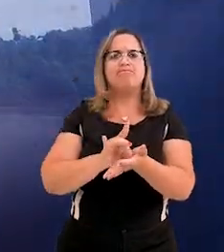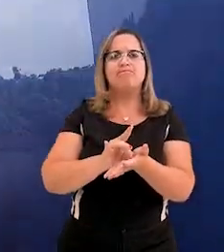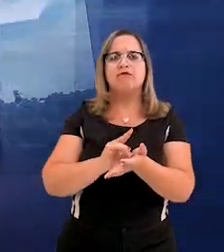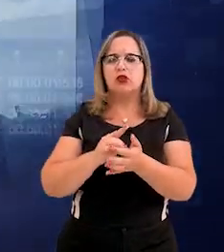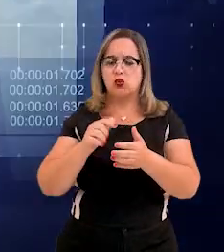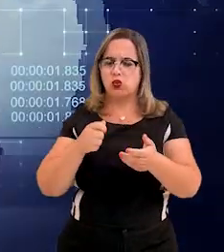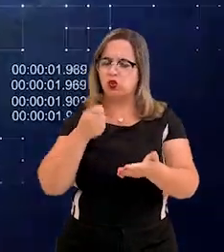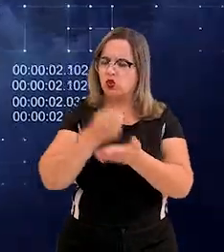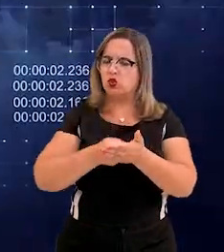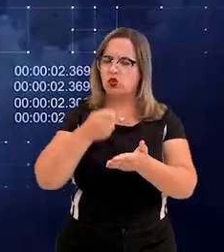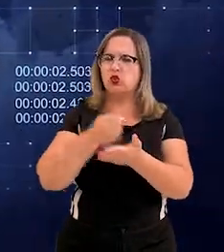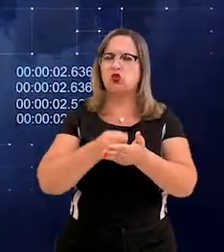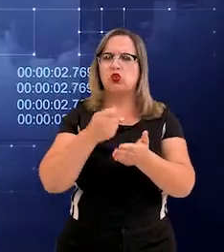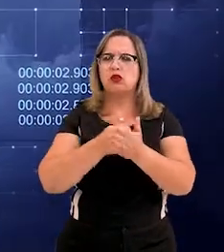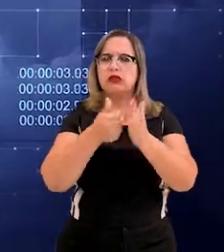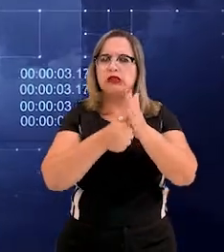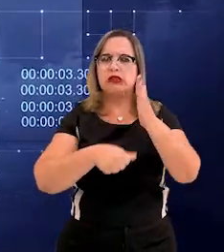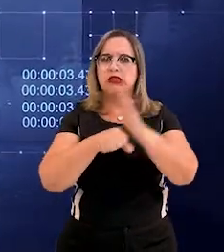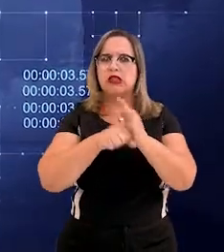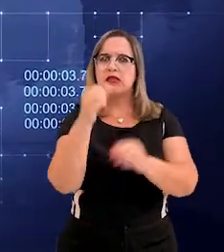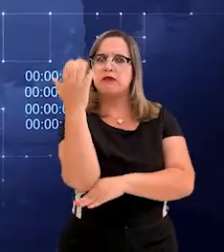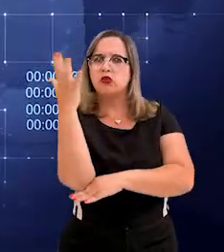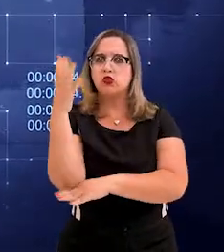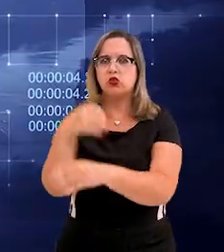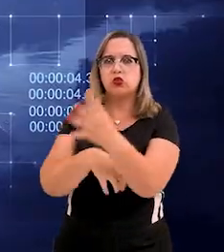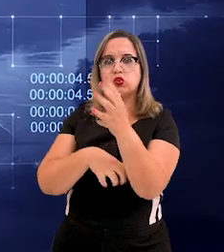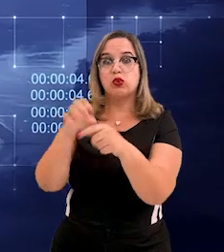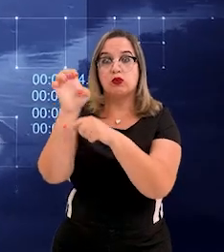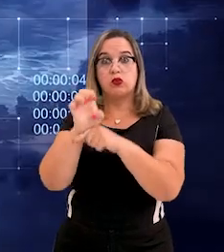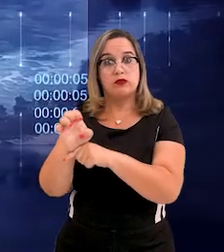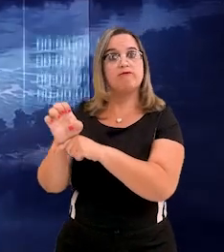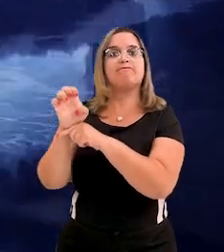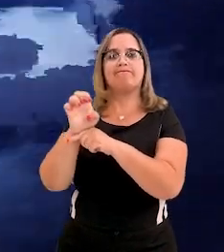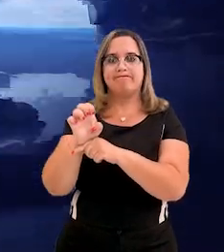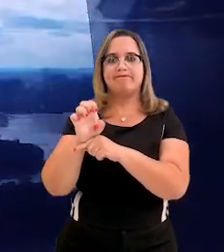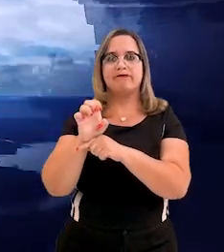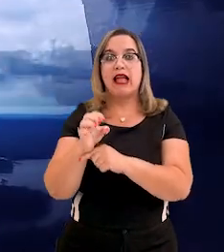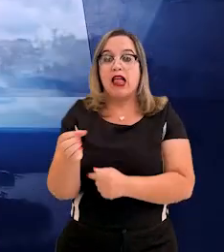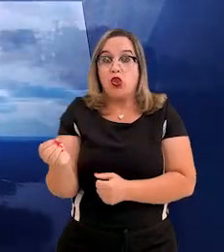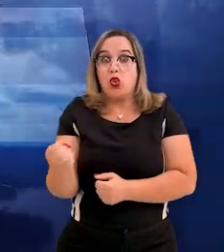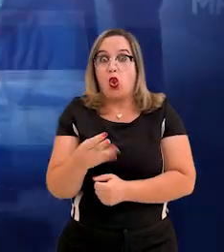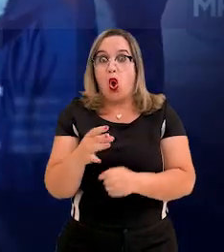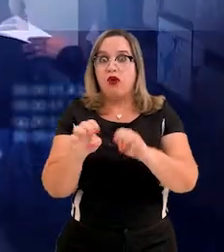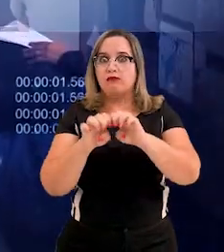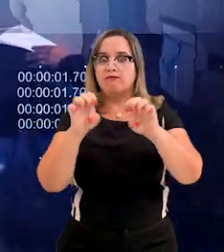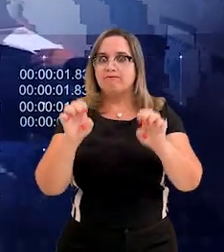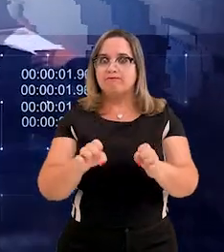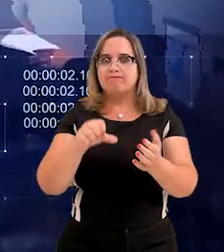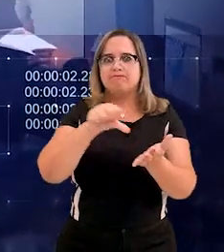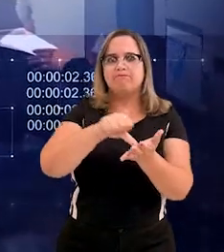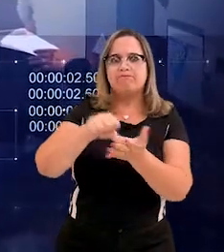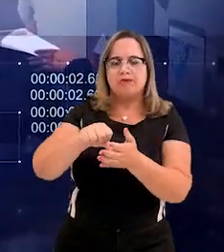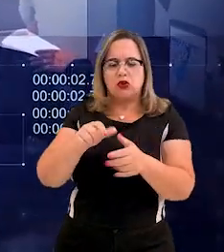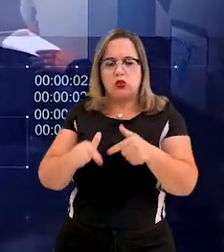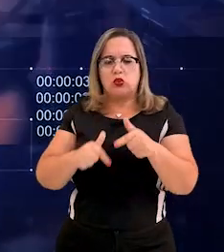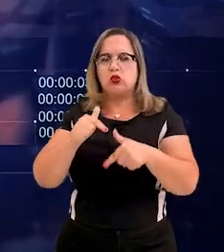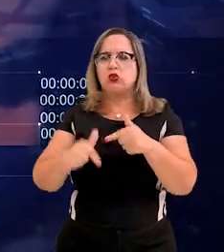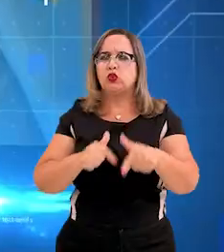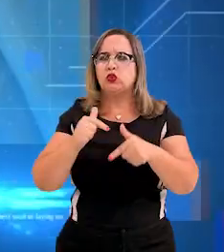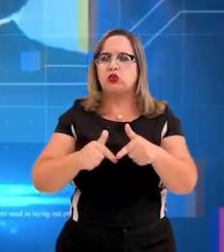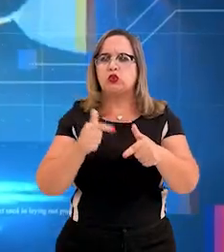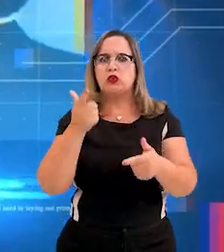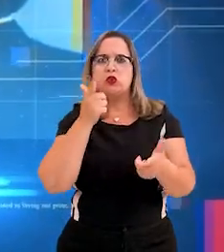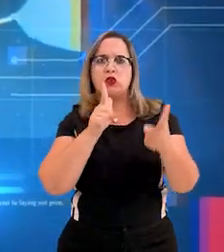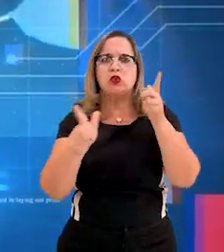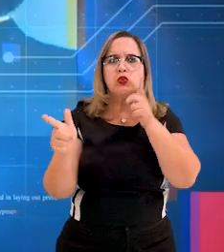enfrentamento aos crimes ambientais no Estado. A nova estrutura do Núcleo de Ações